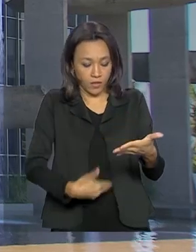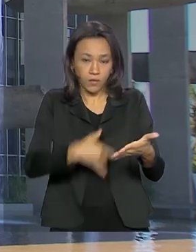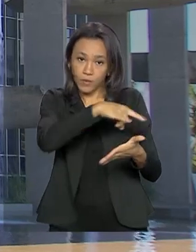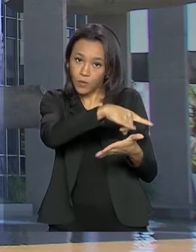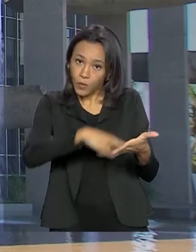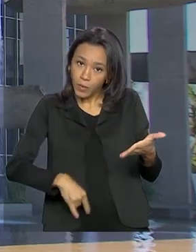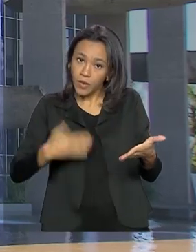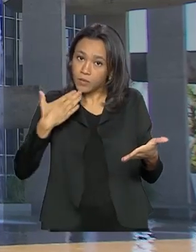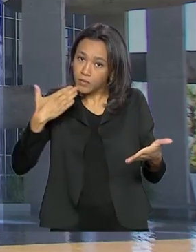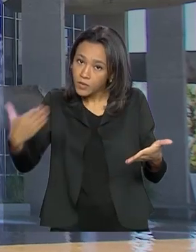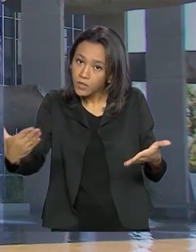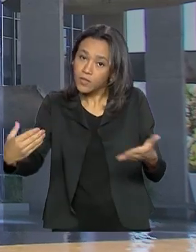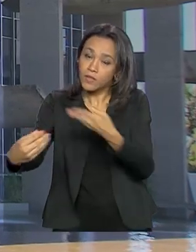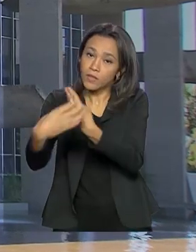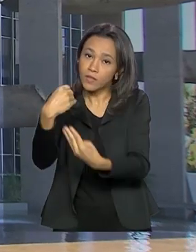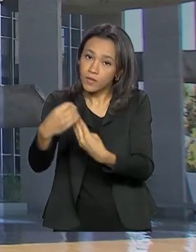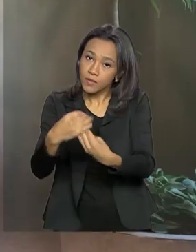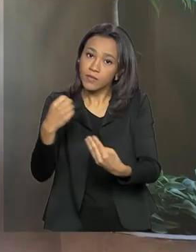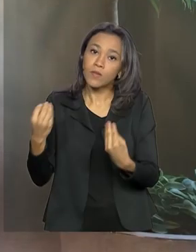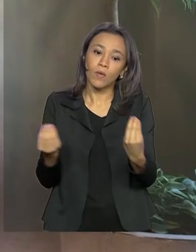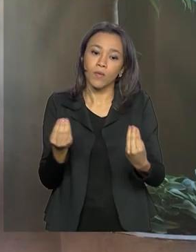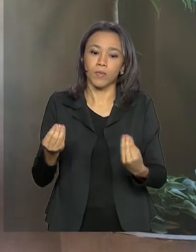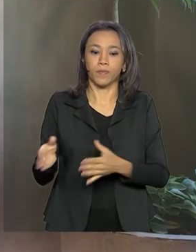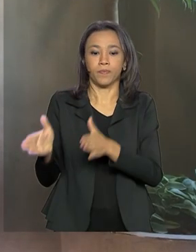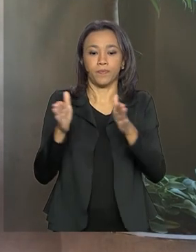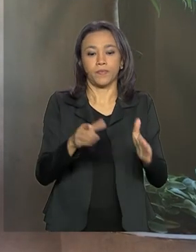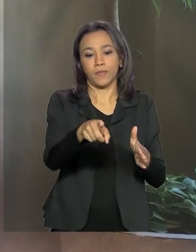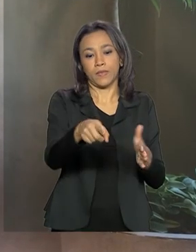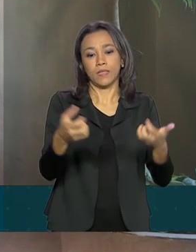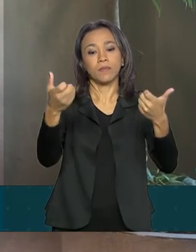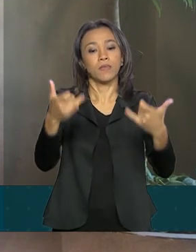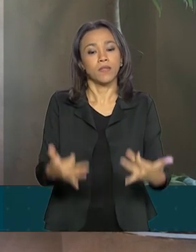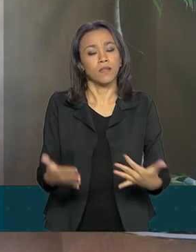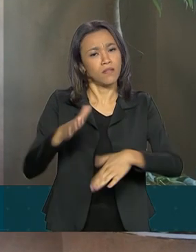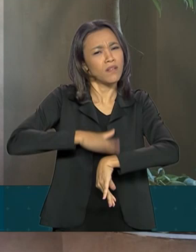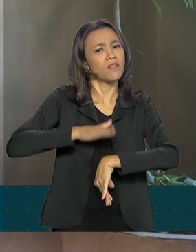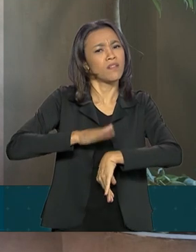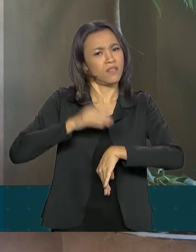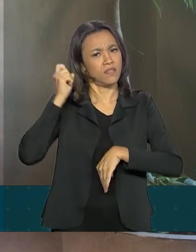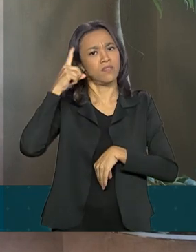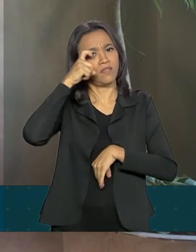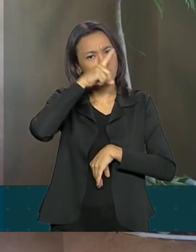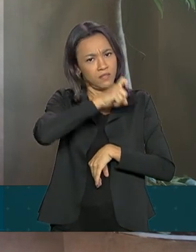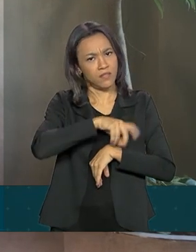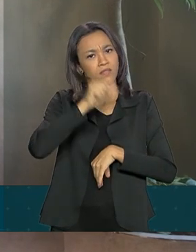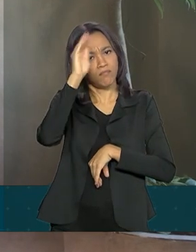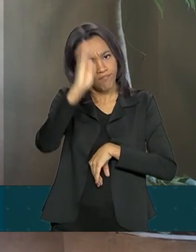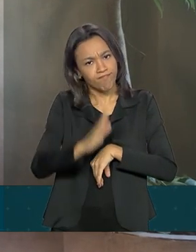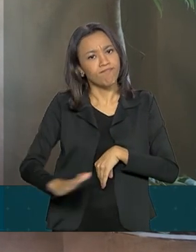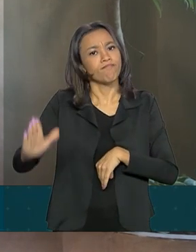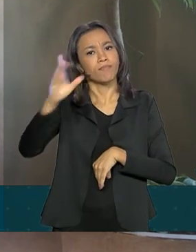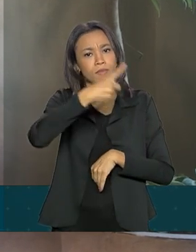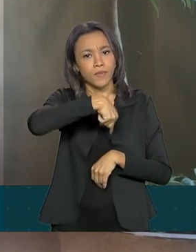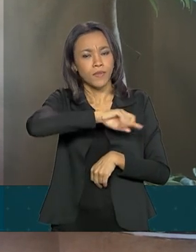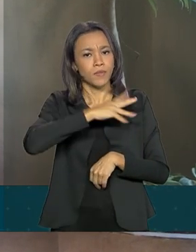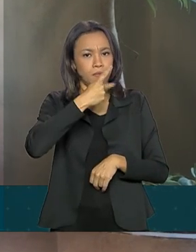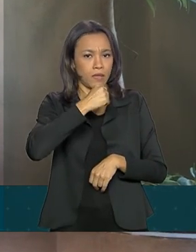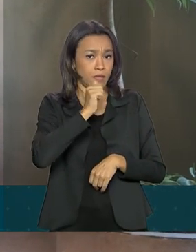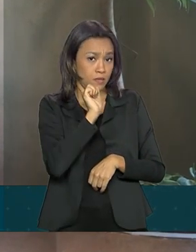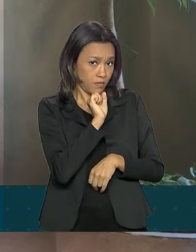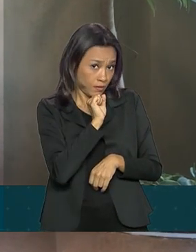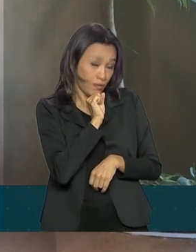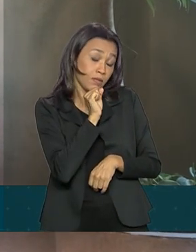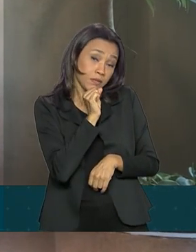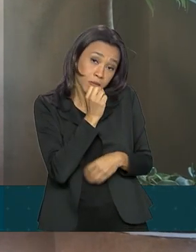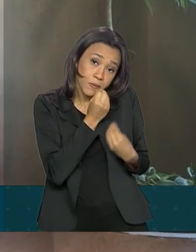recomendações sobre o assunto. É um momento difícil para o país como um todo. E os pais, na medida das suas possibilidades,